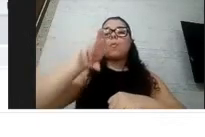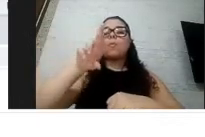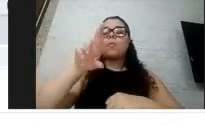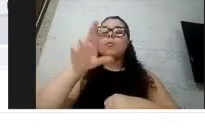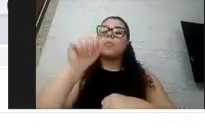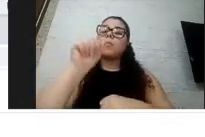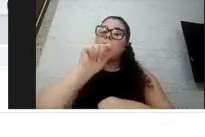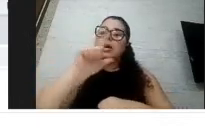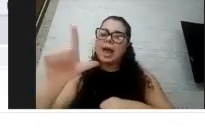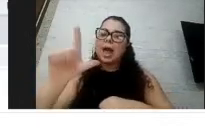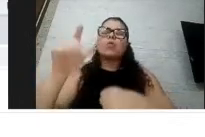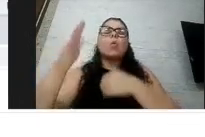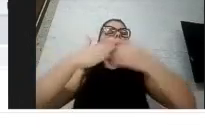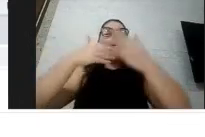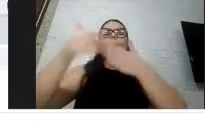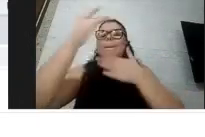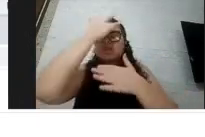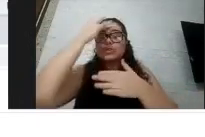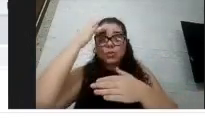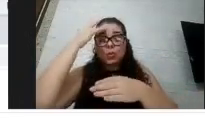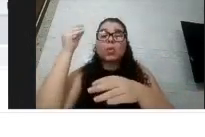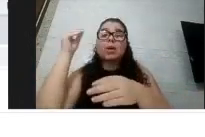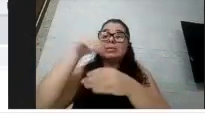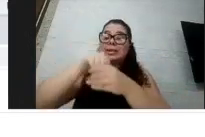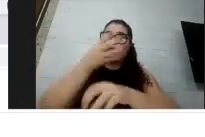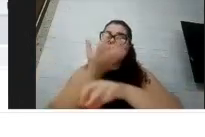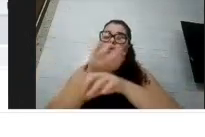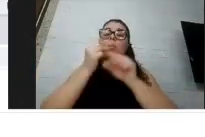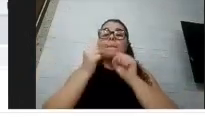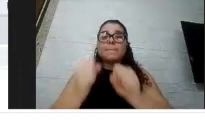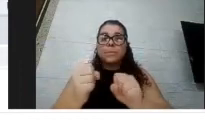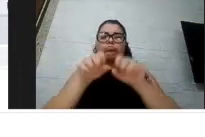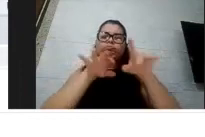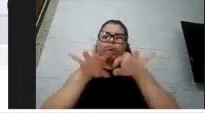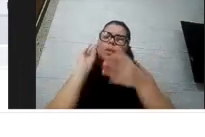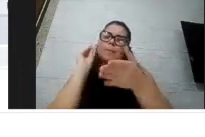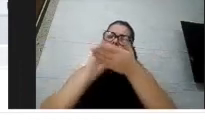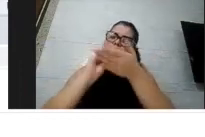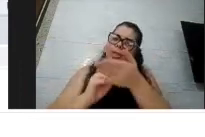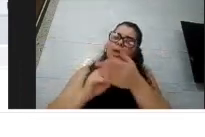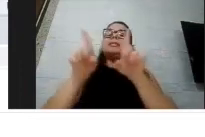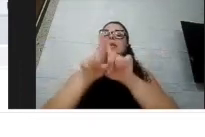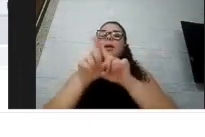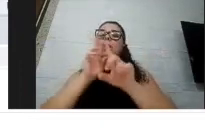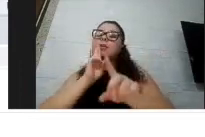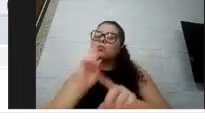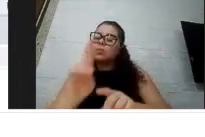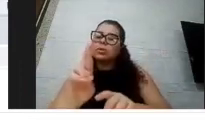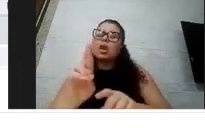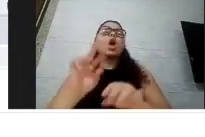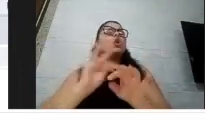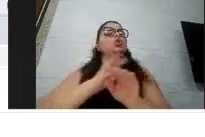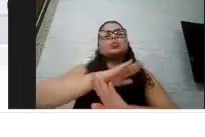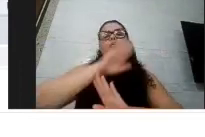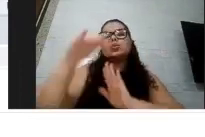estiver na turma pode falar aqui no mural e responder. Tudo que nós vamos publicar, seja atividade, seja